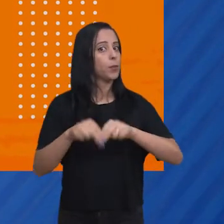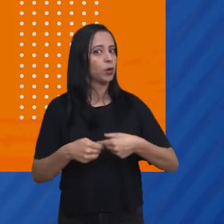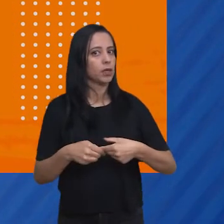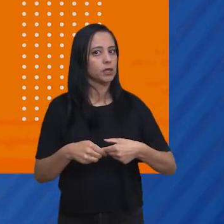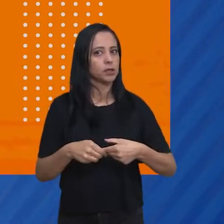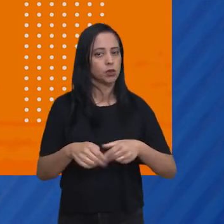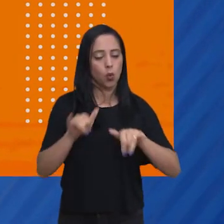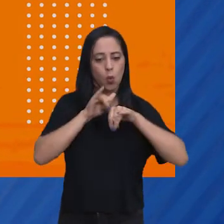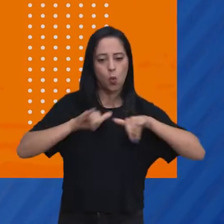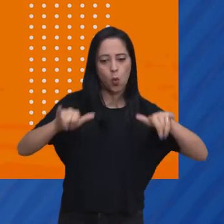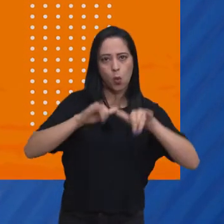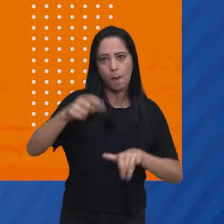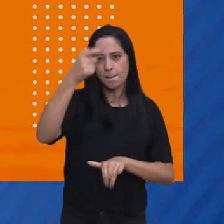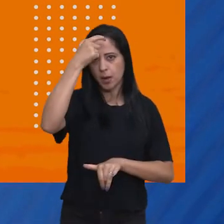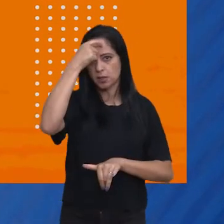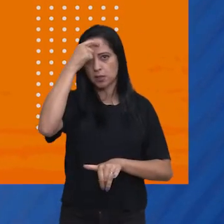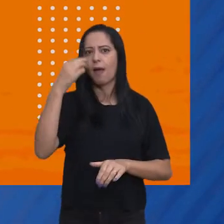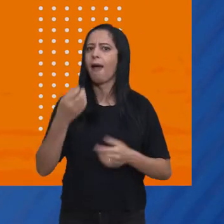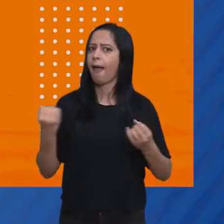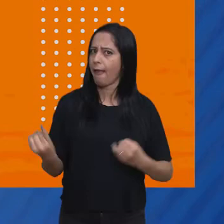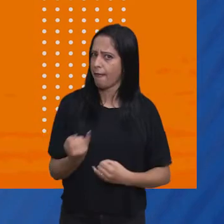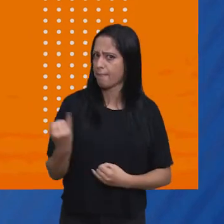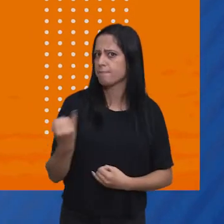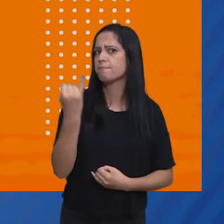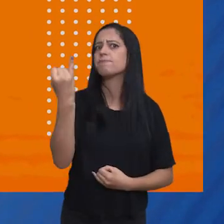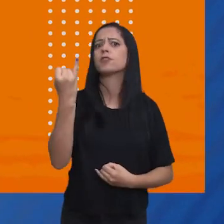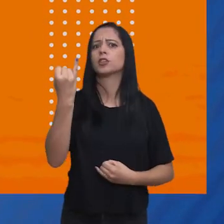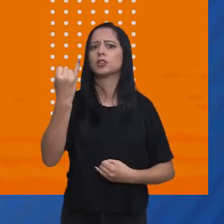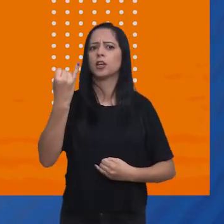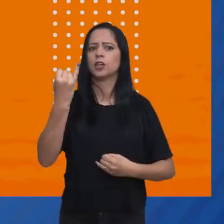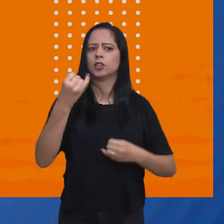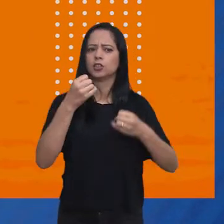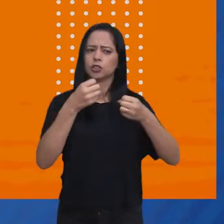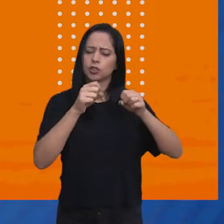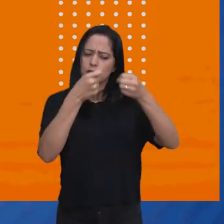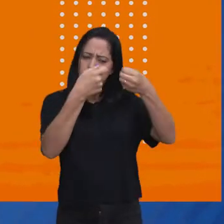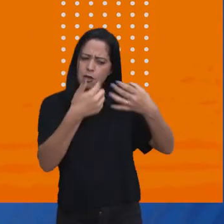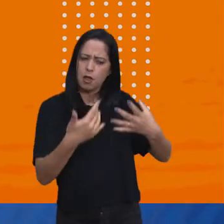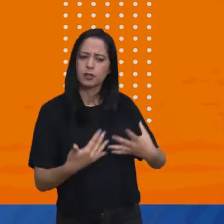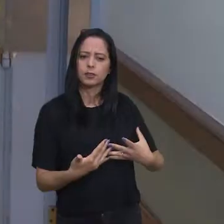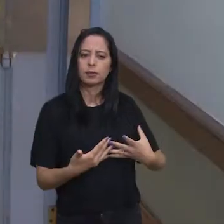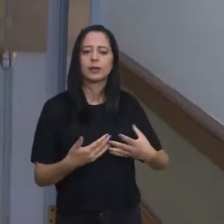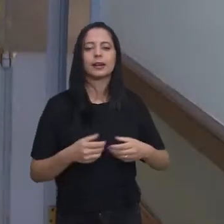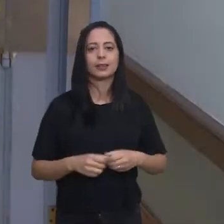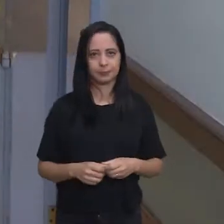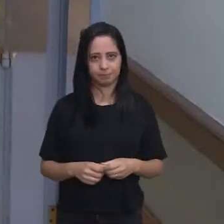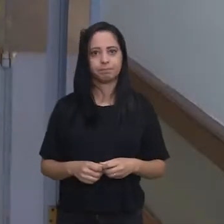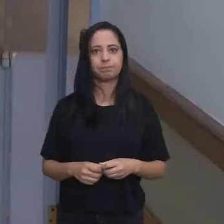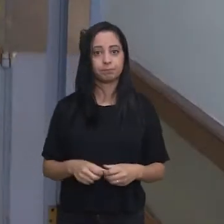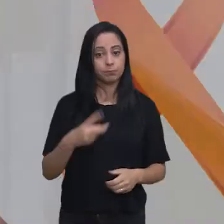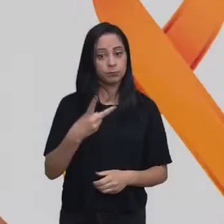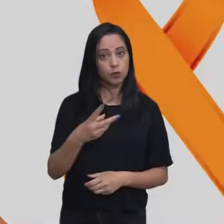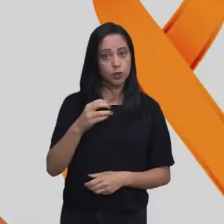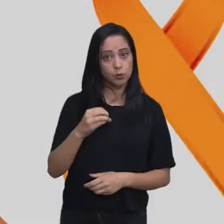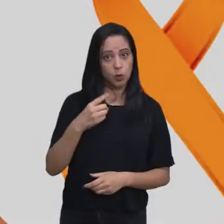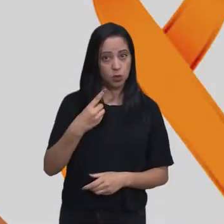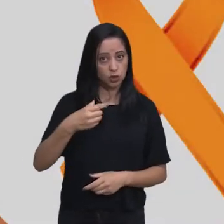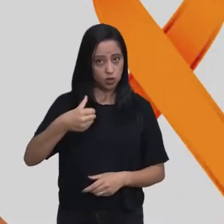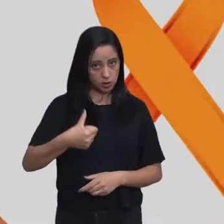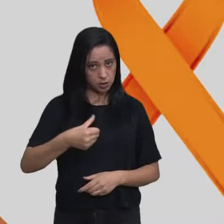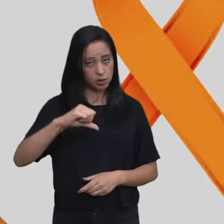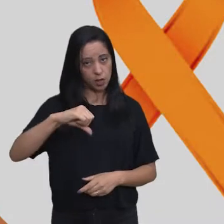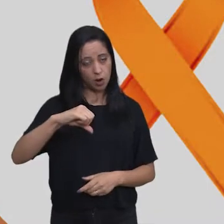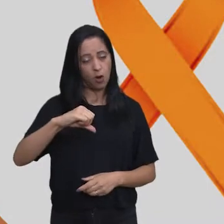de conscientização são essenciais para promover o debate e salvar vidas. Desde 2019, a